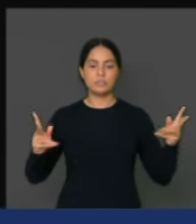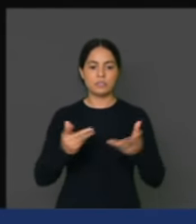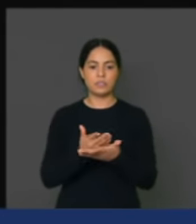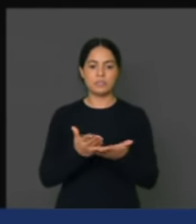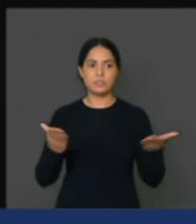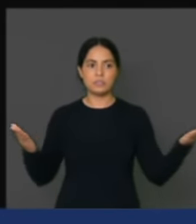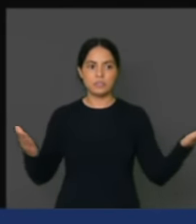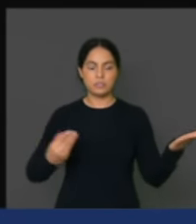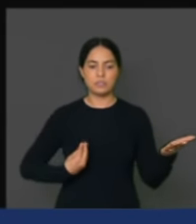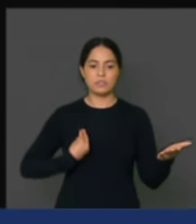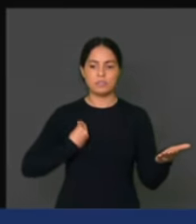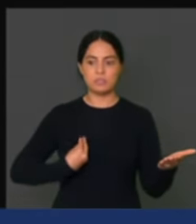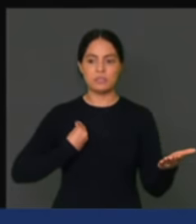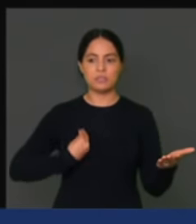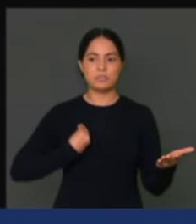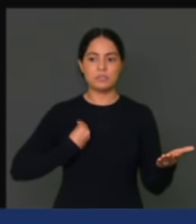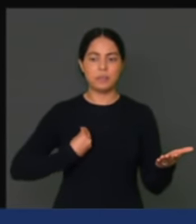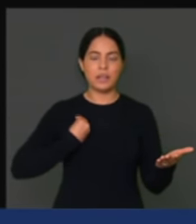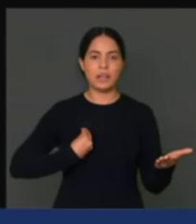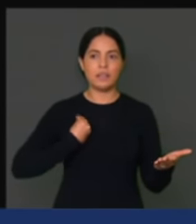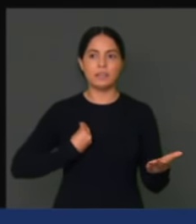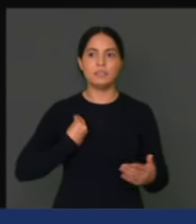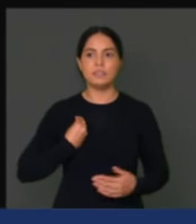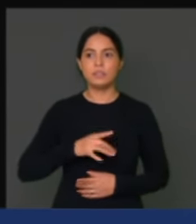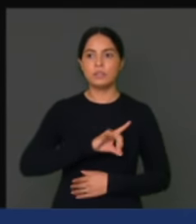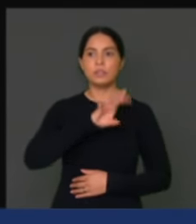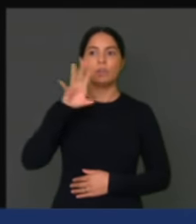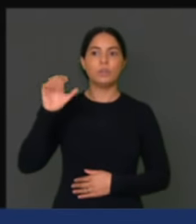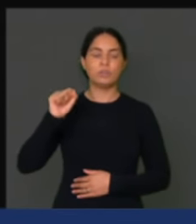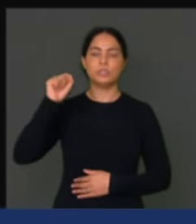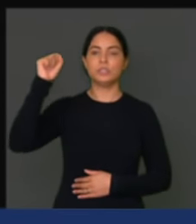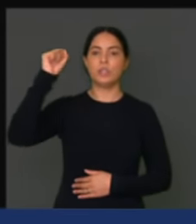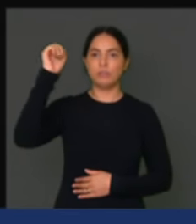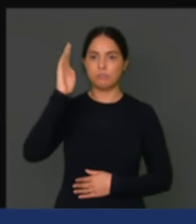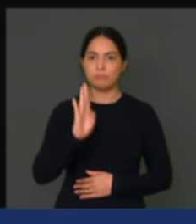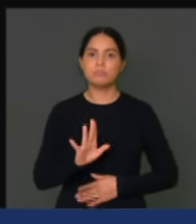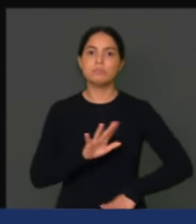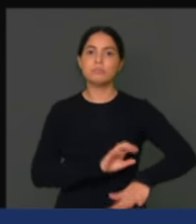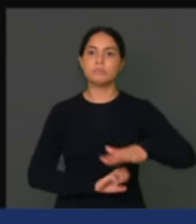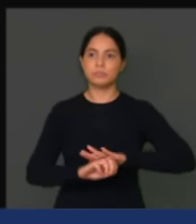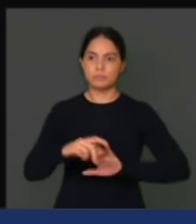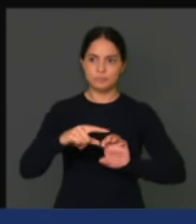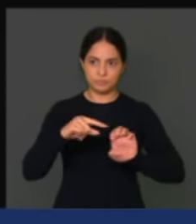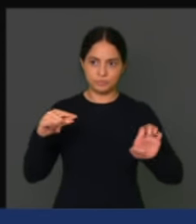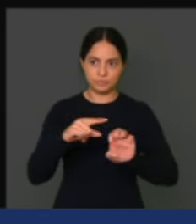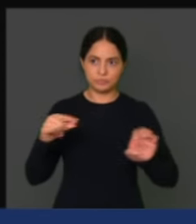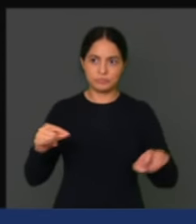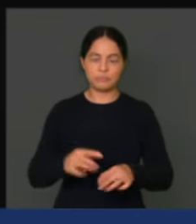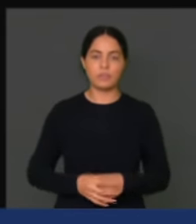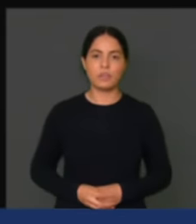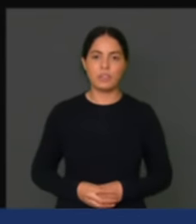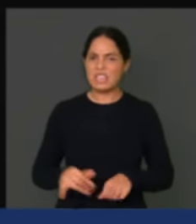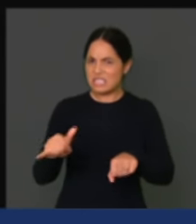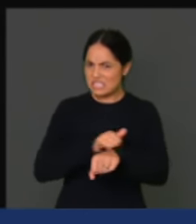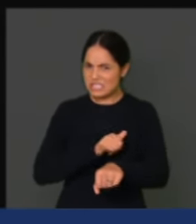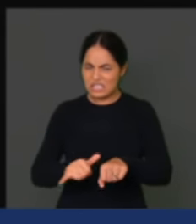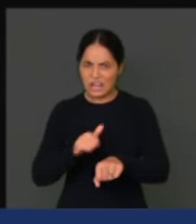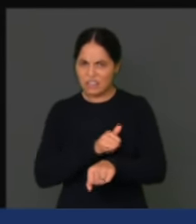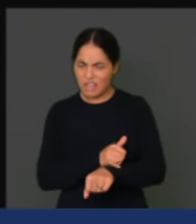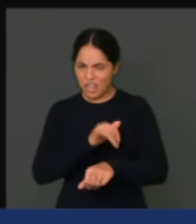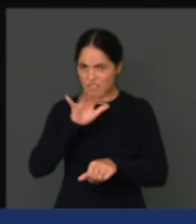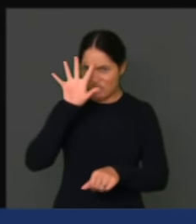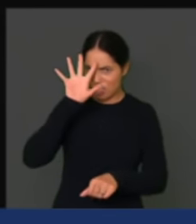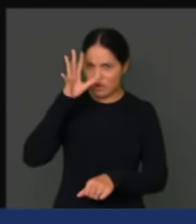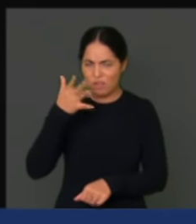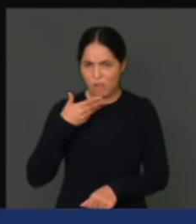nacional da micro e pequena empresa. Não há saída para o futuro melhor que não seja através do